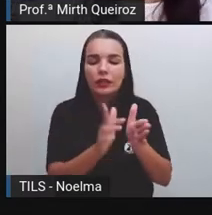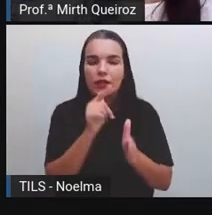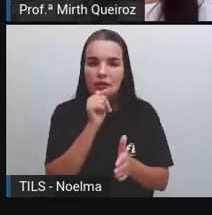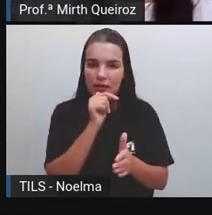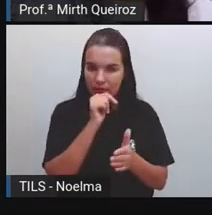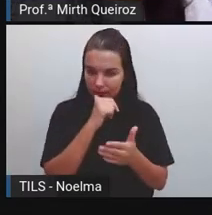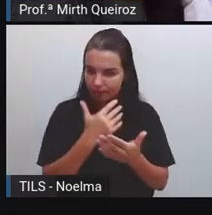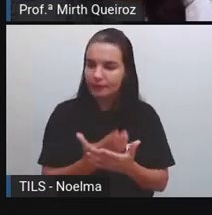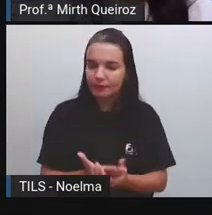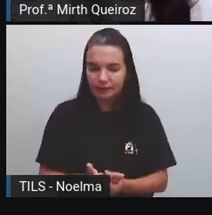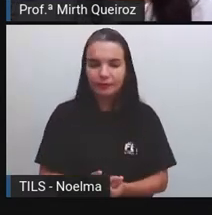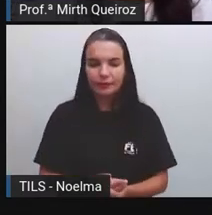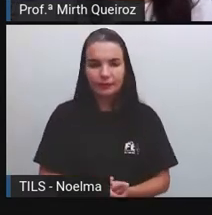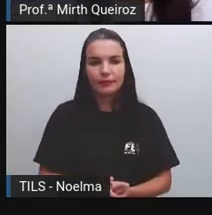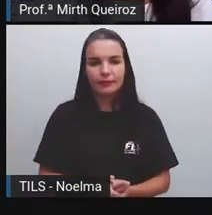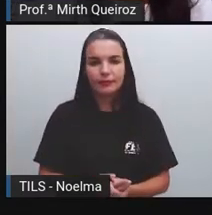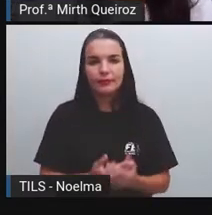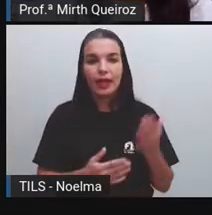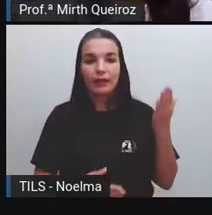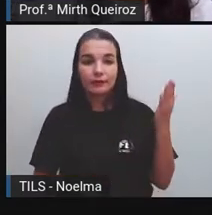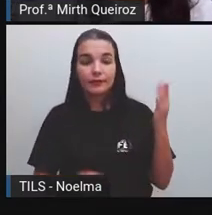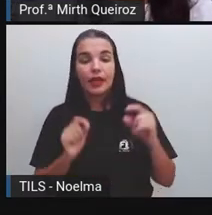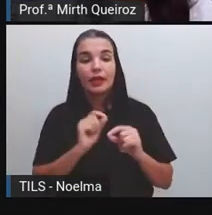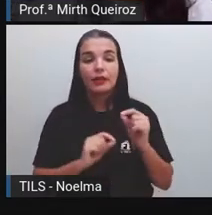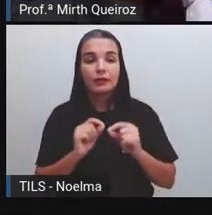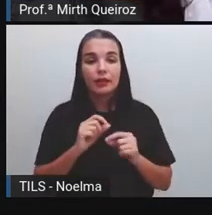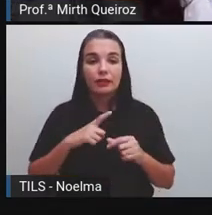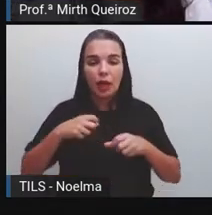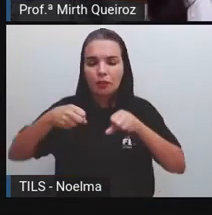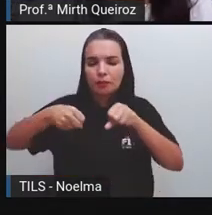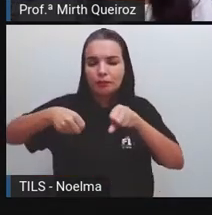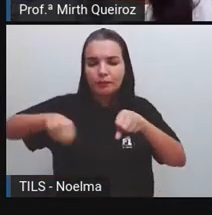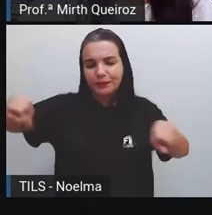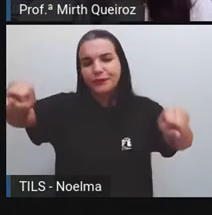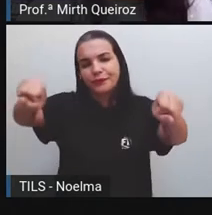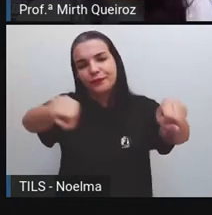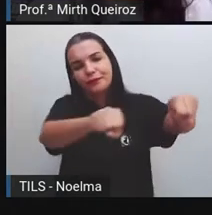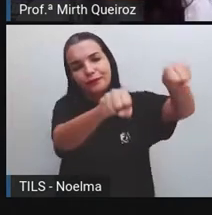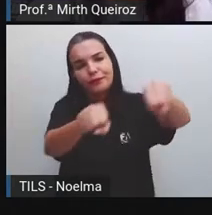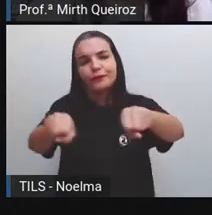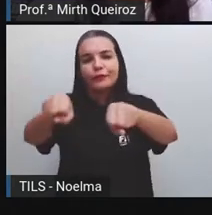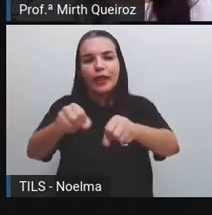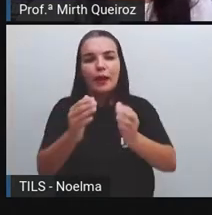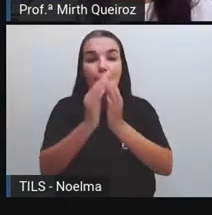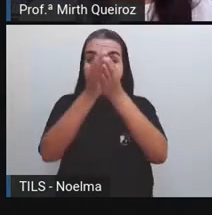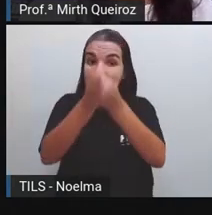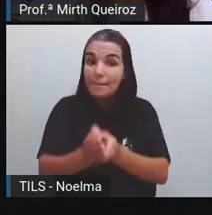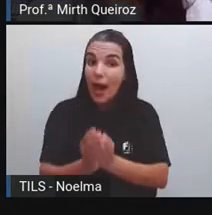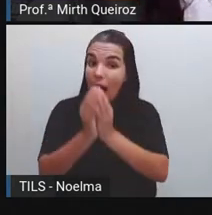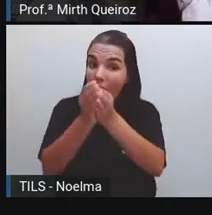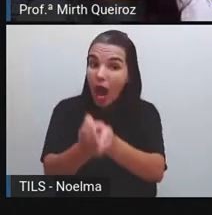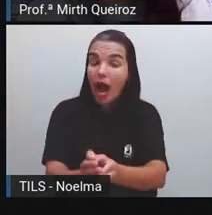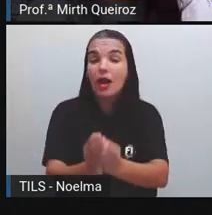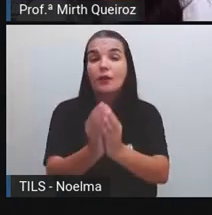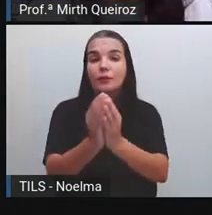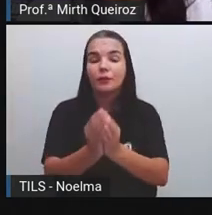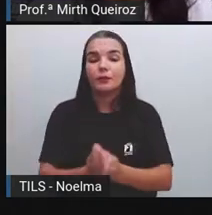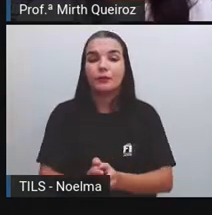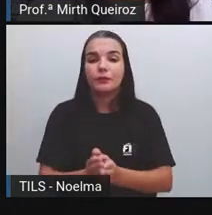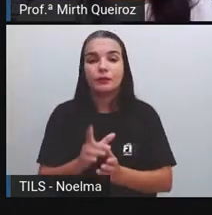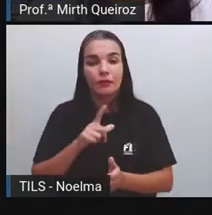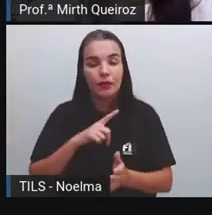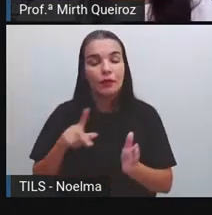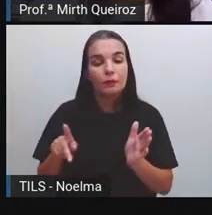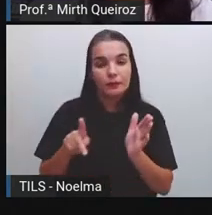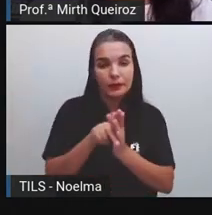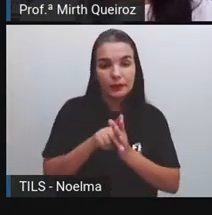nos mares. E que meios de transporte são esses? Jetskis, nós temos os barcos, nós temos os navios, né? Tudo